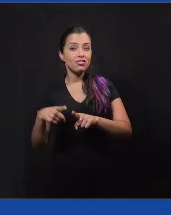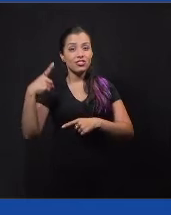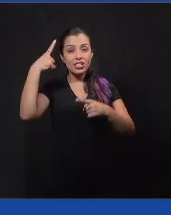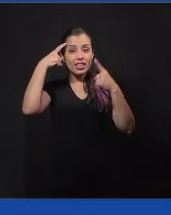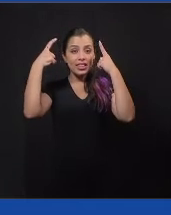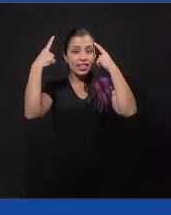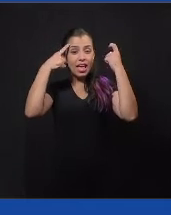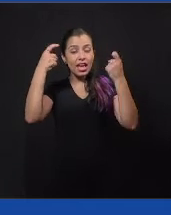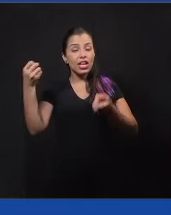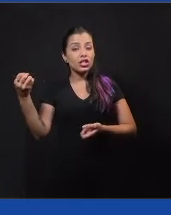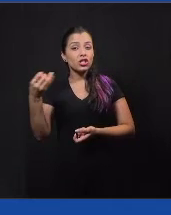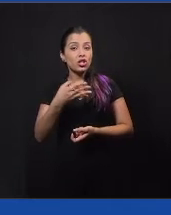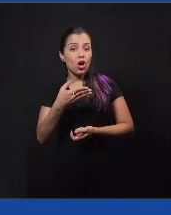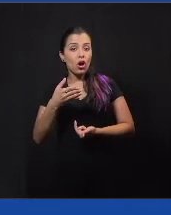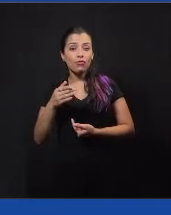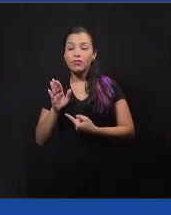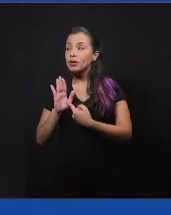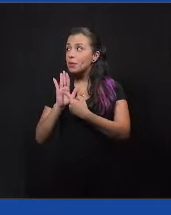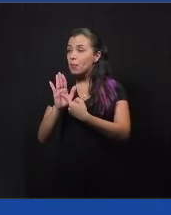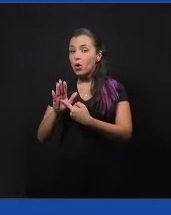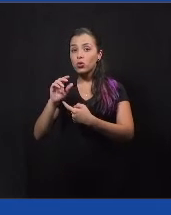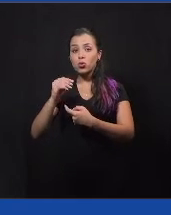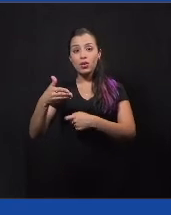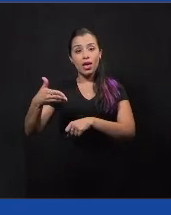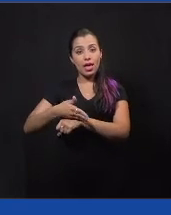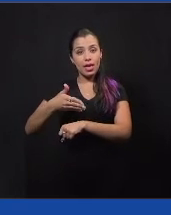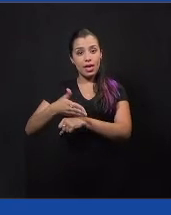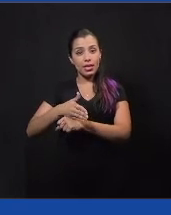pessoas podem colaborar, interagir dentro da plataforma,